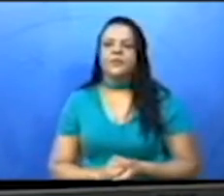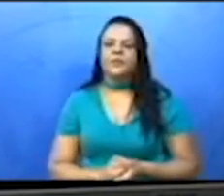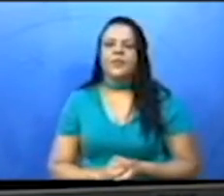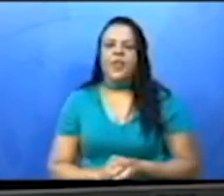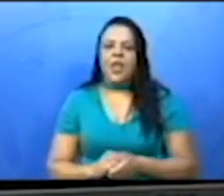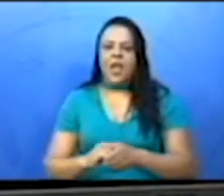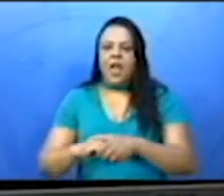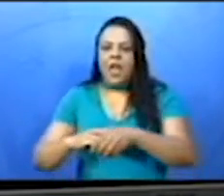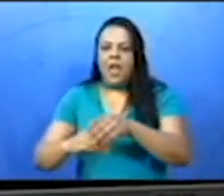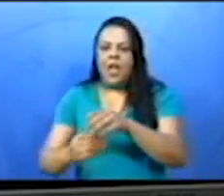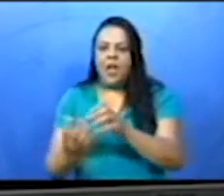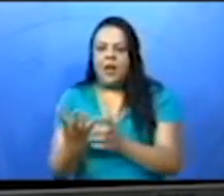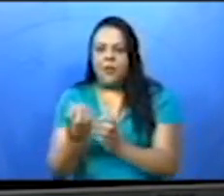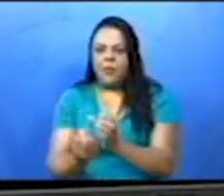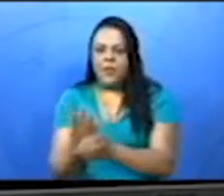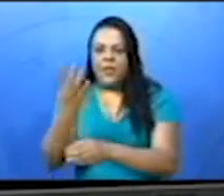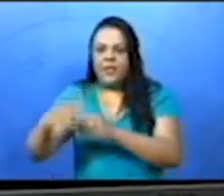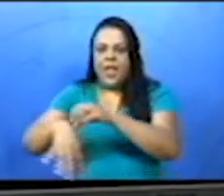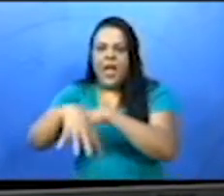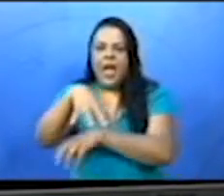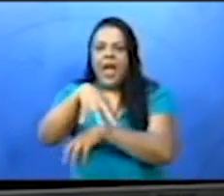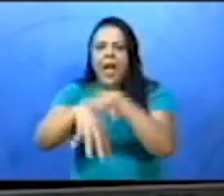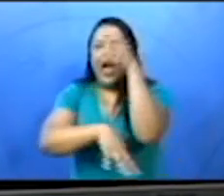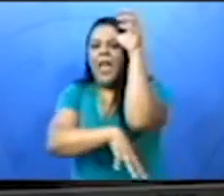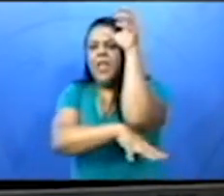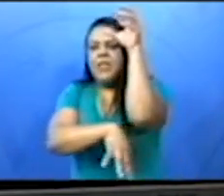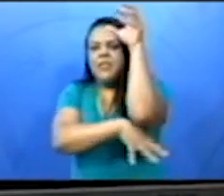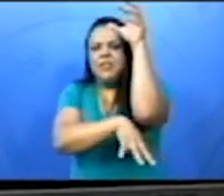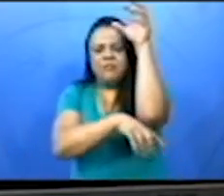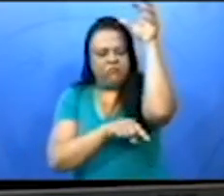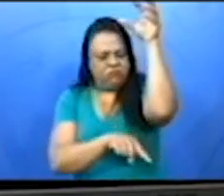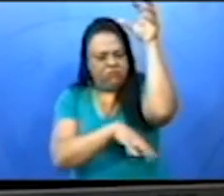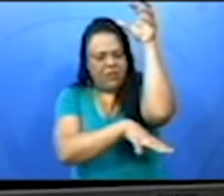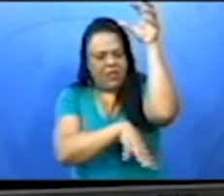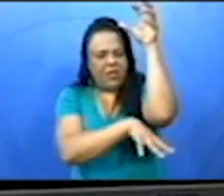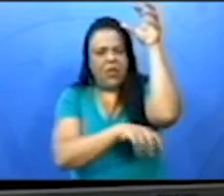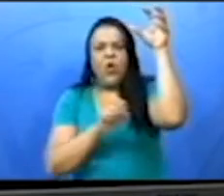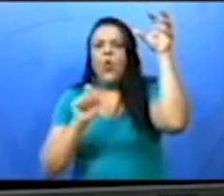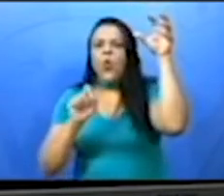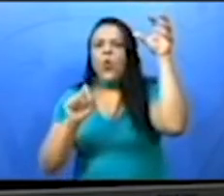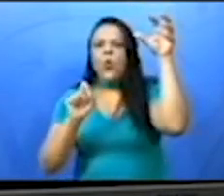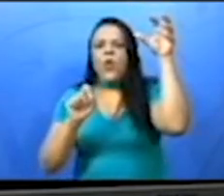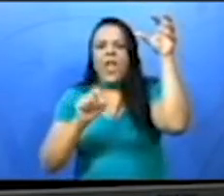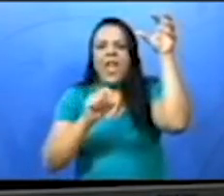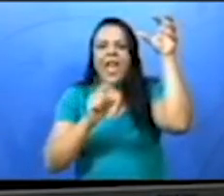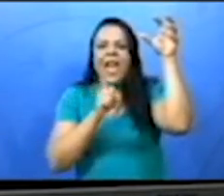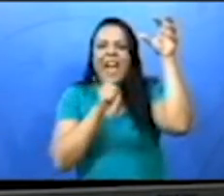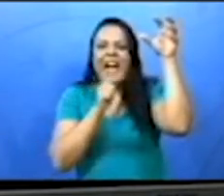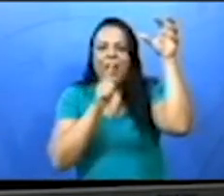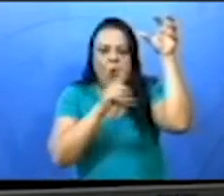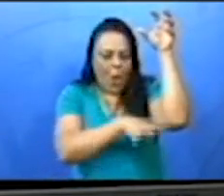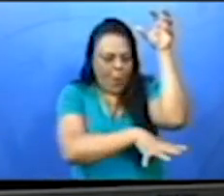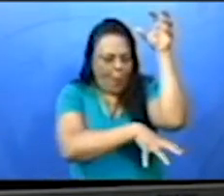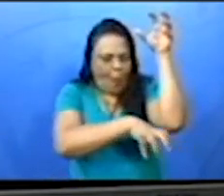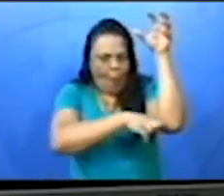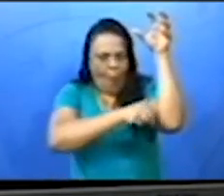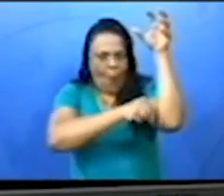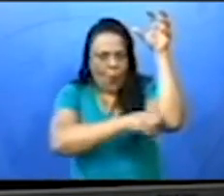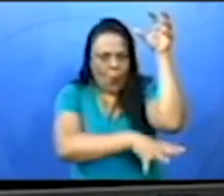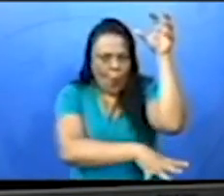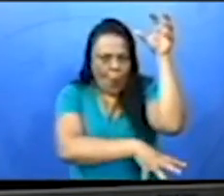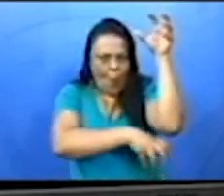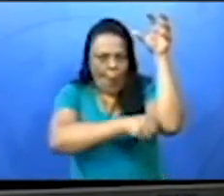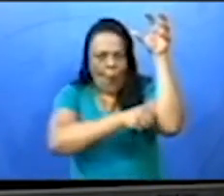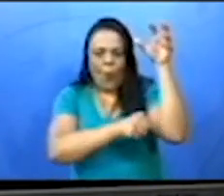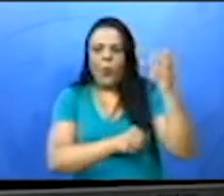Raiz. Qual é a função? Ela retira a água do solo. Muito bem! Então, vamos